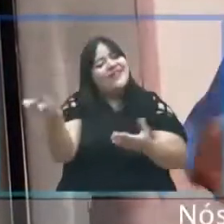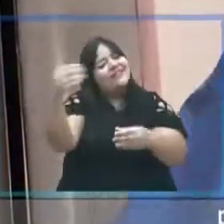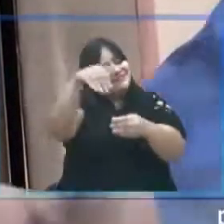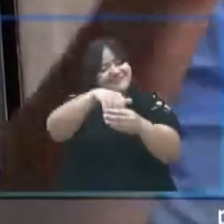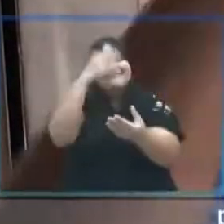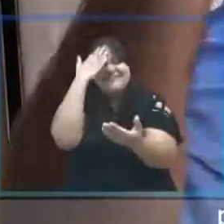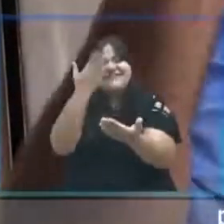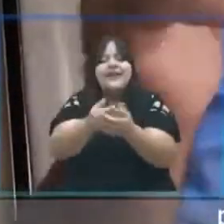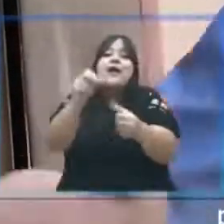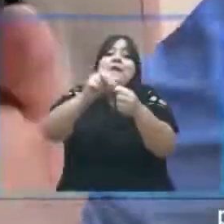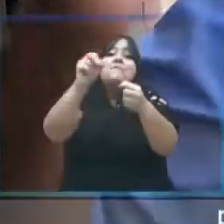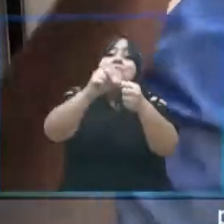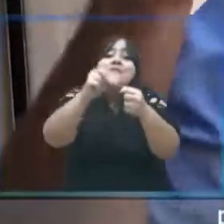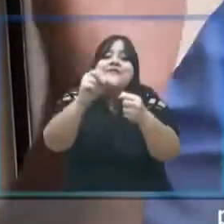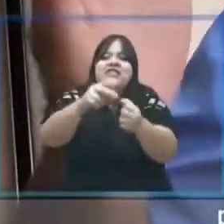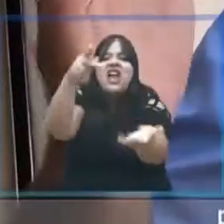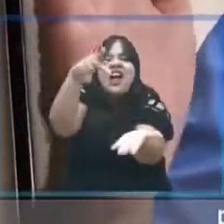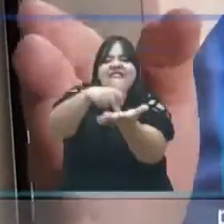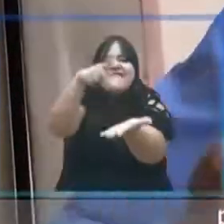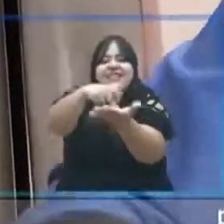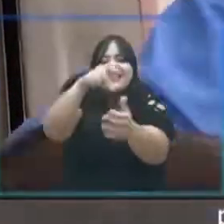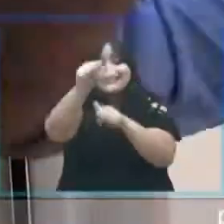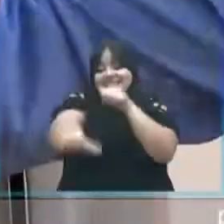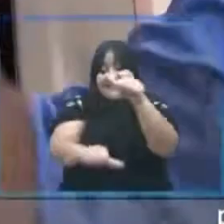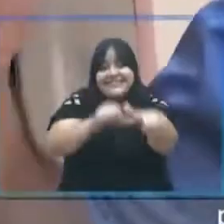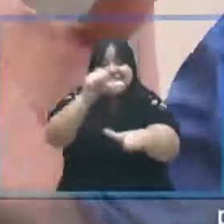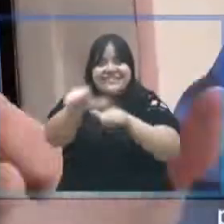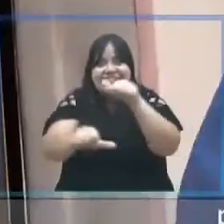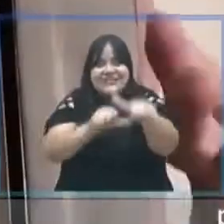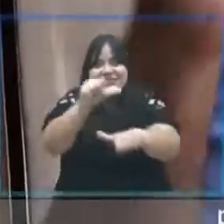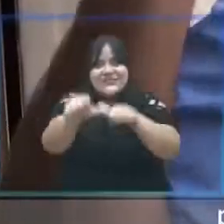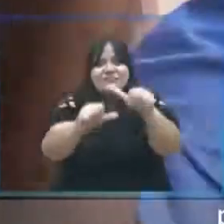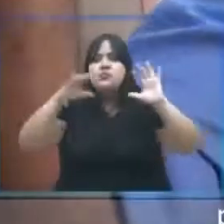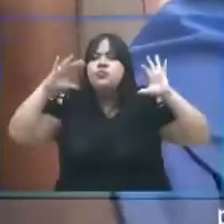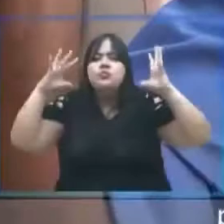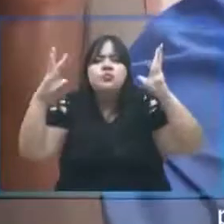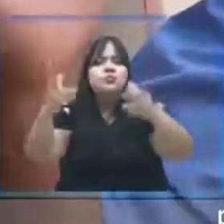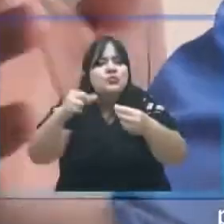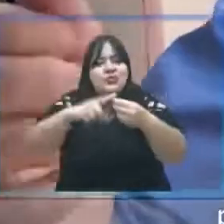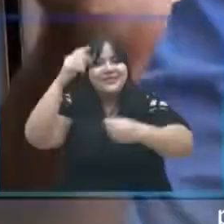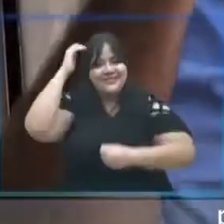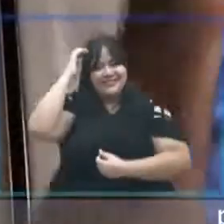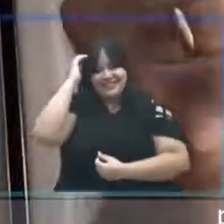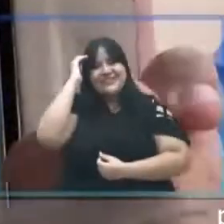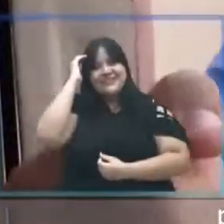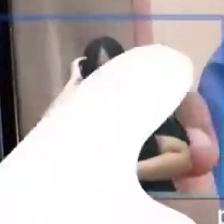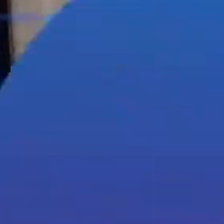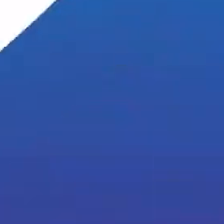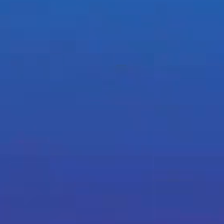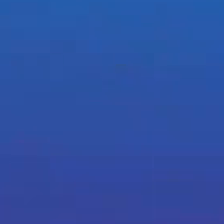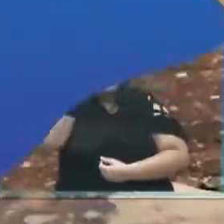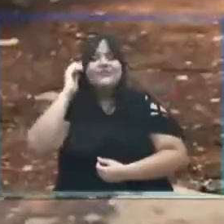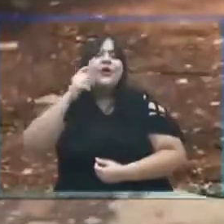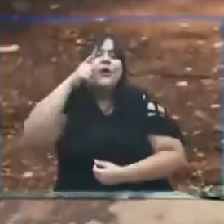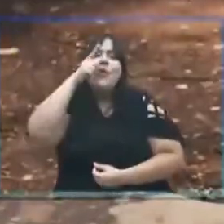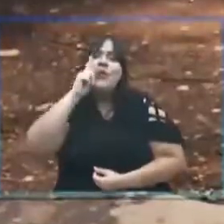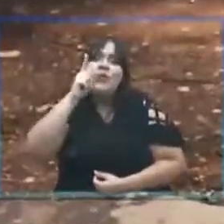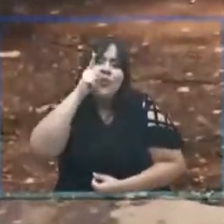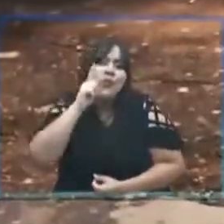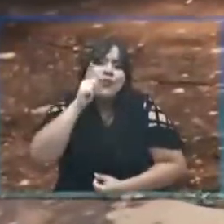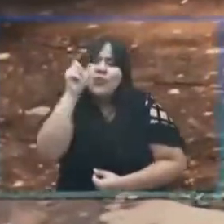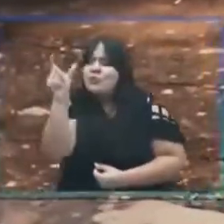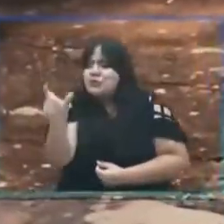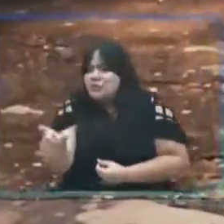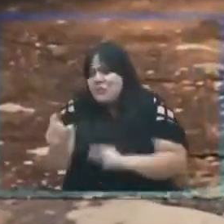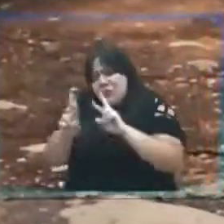proporcionar para fazer a verdadeira transformação por toda a cidade de Itumbiara. O Gugu é